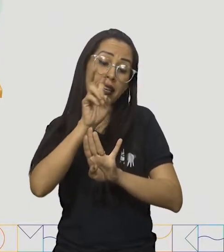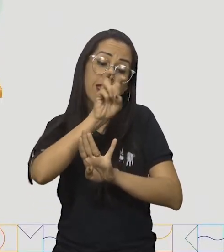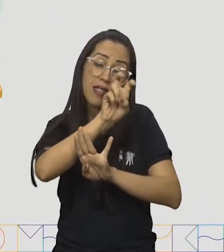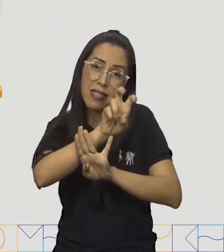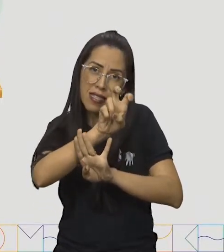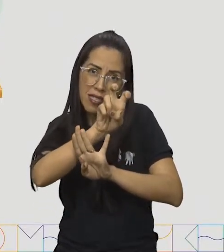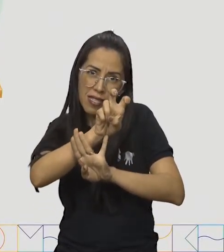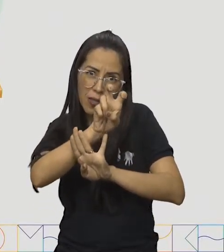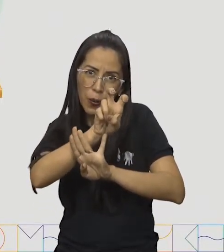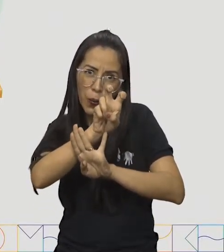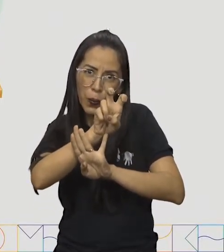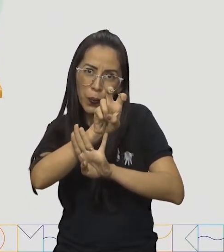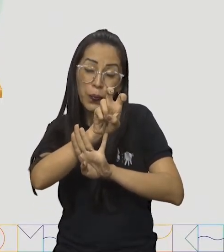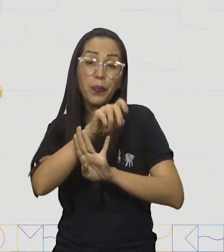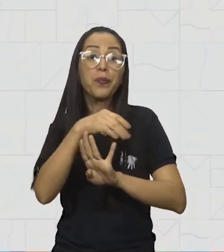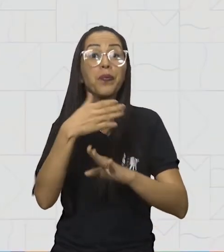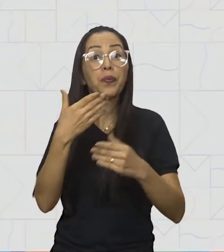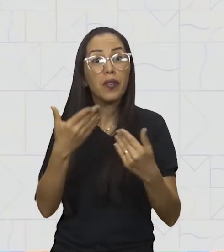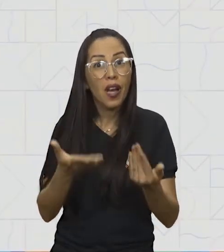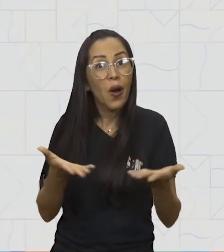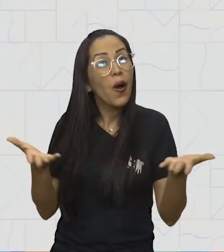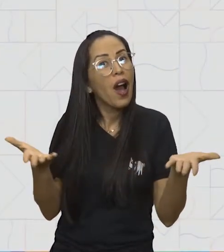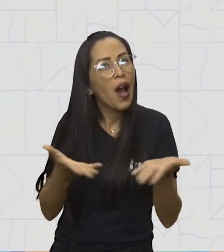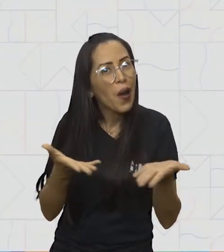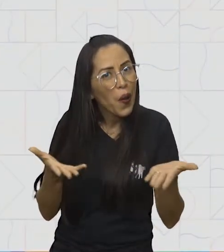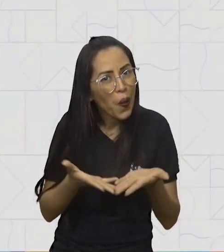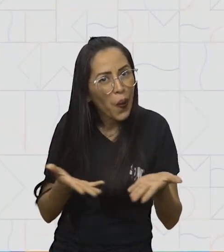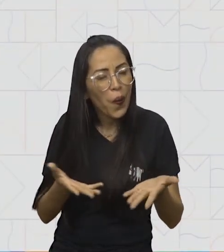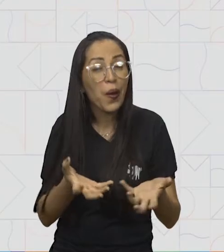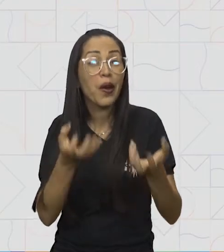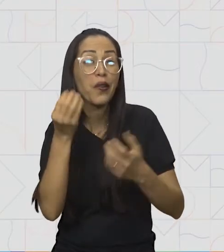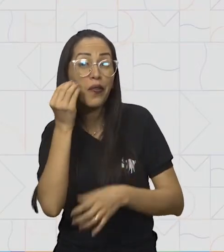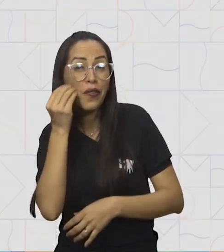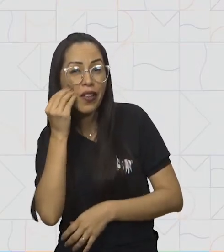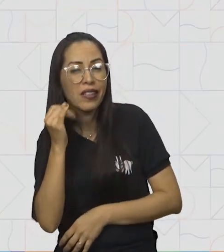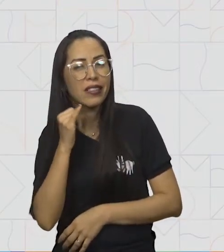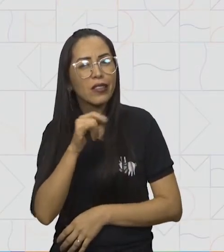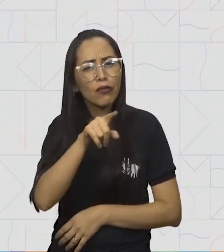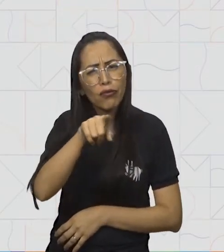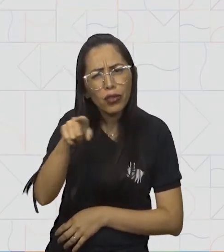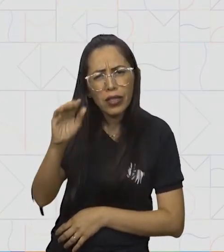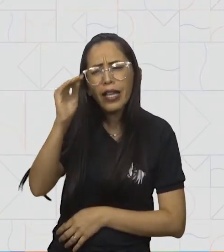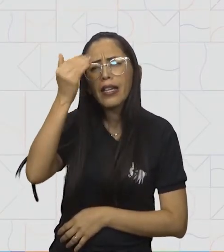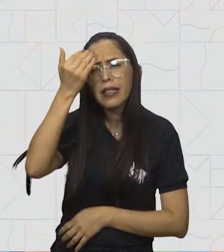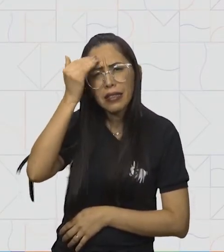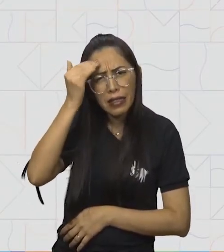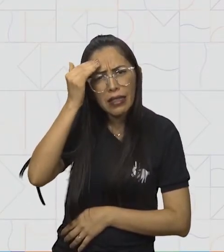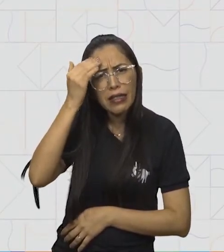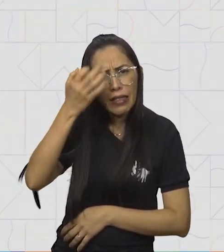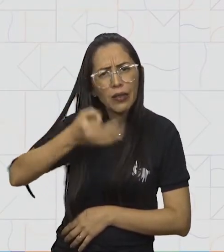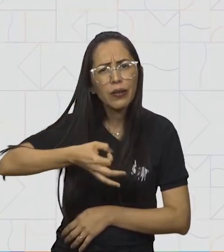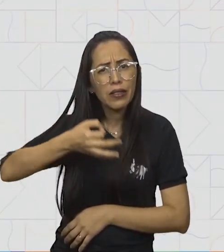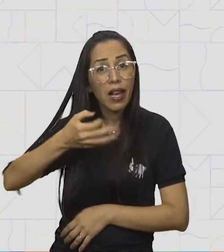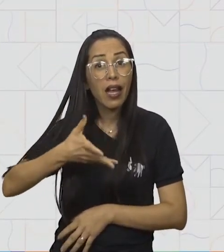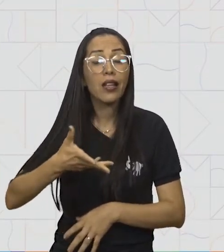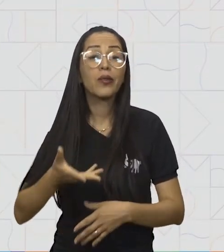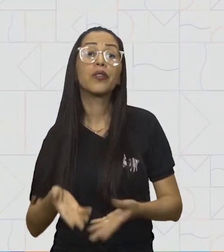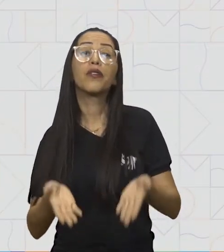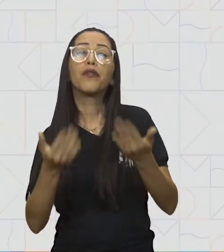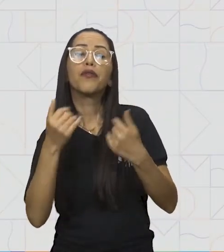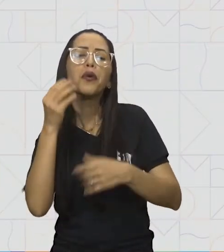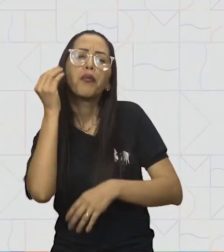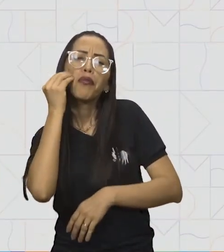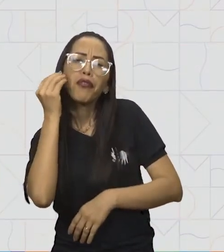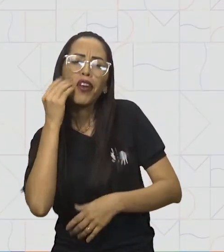no pino das unidades de milhar. Agora, crianças, quero ver se vocês entenderam mesmo. Isso aí.